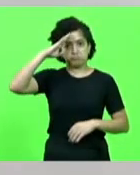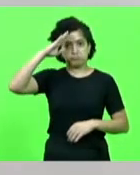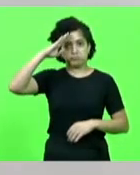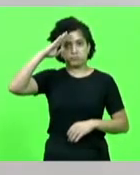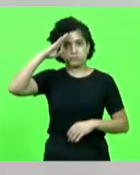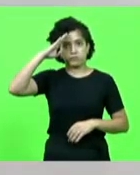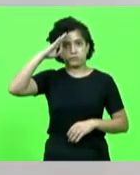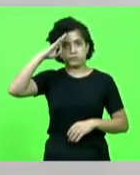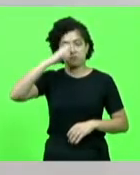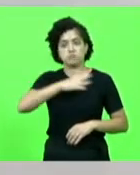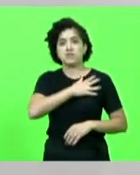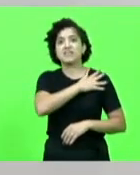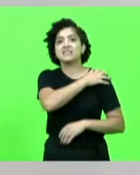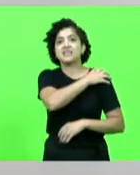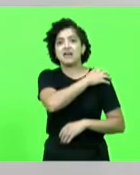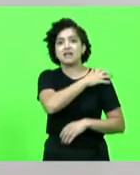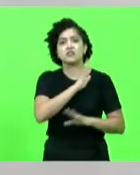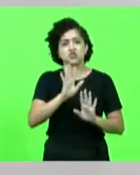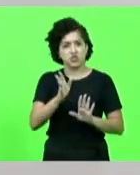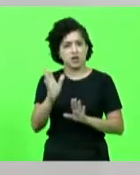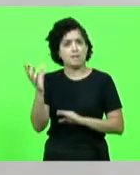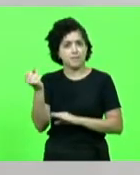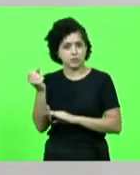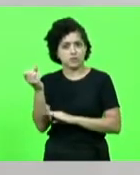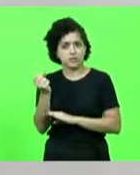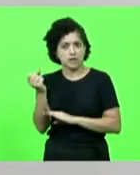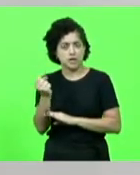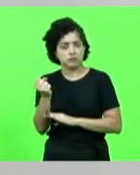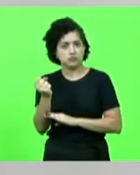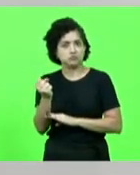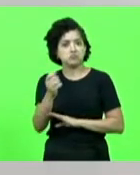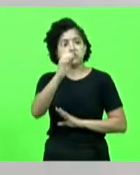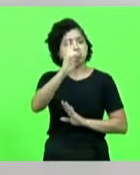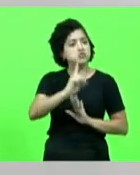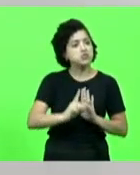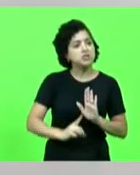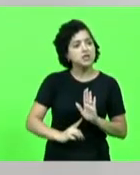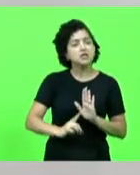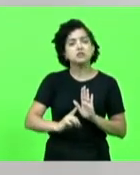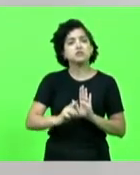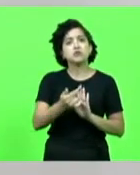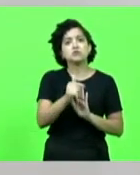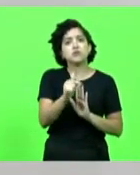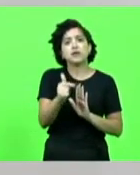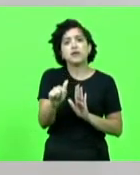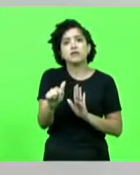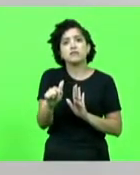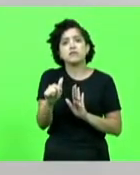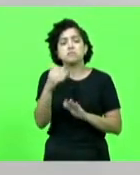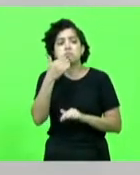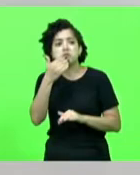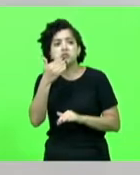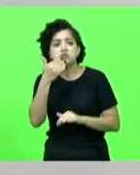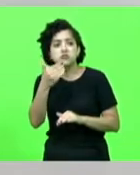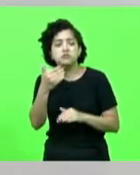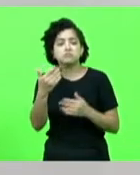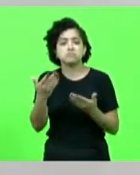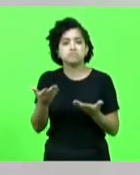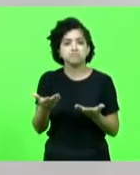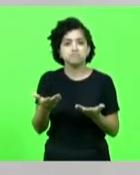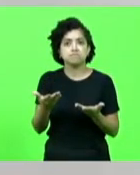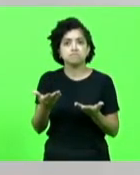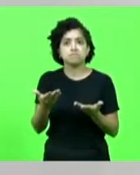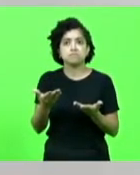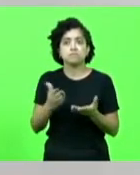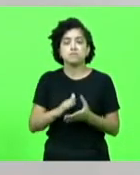militares aposentados. Não tiveram o direito de vir aqui reivindicar de não